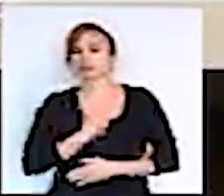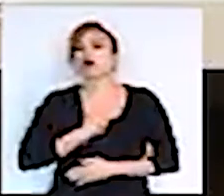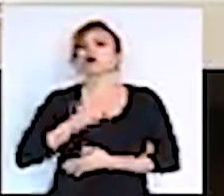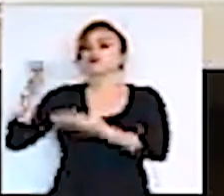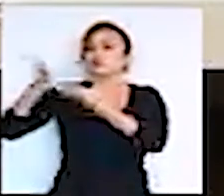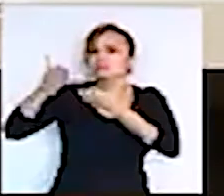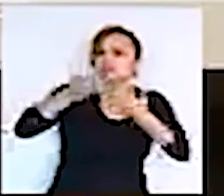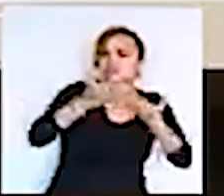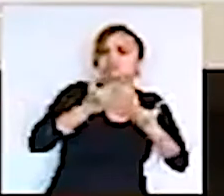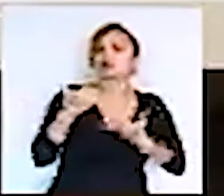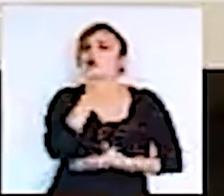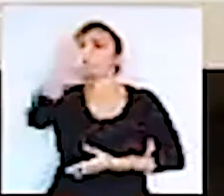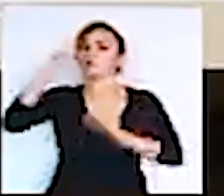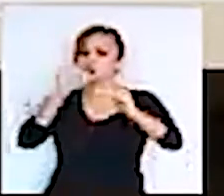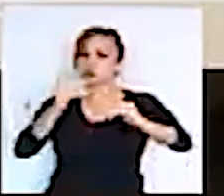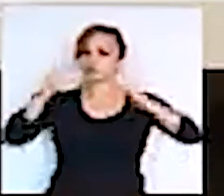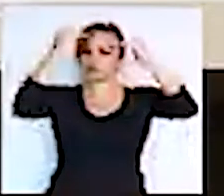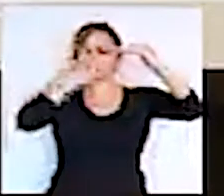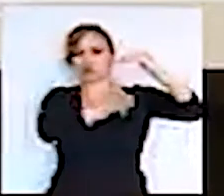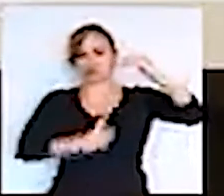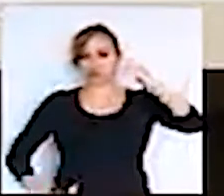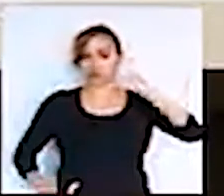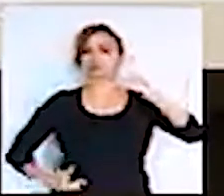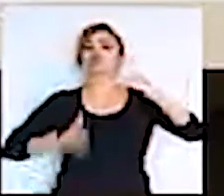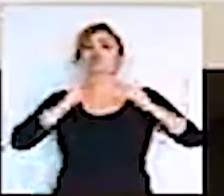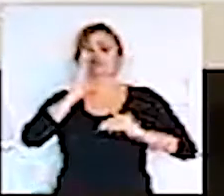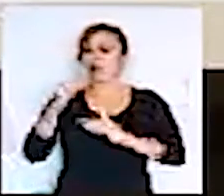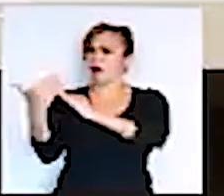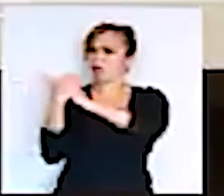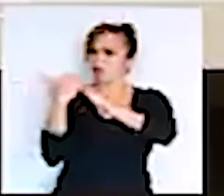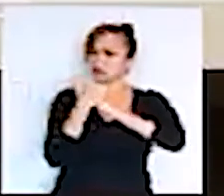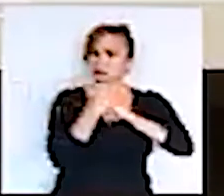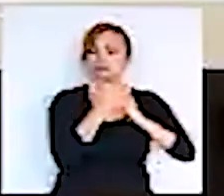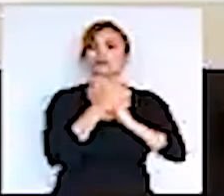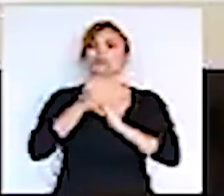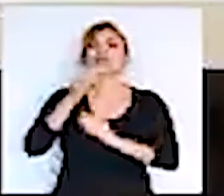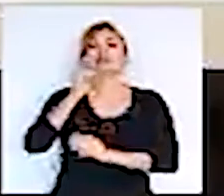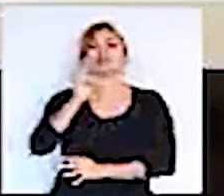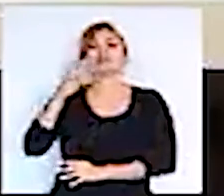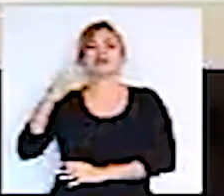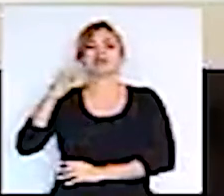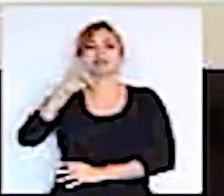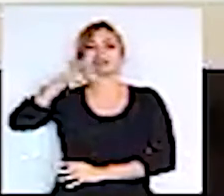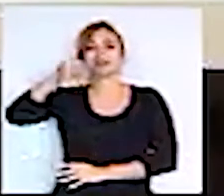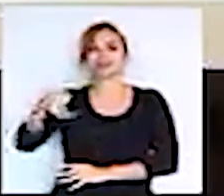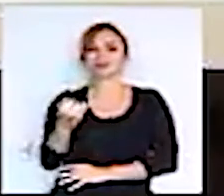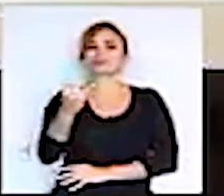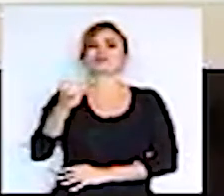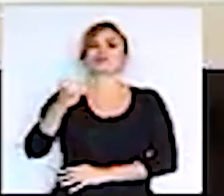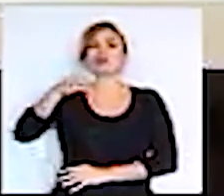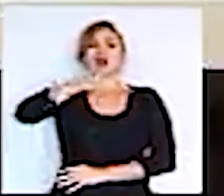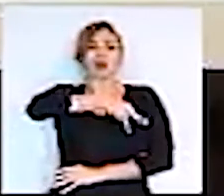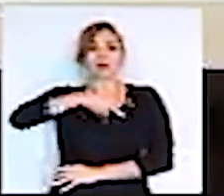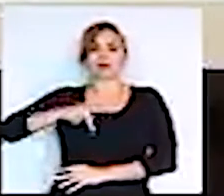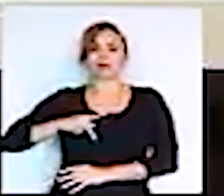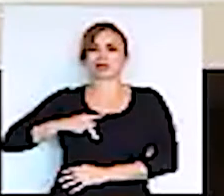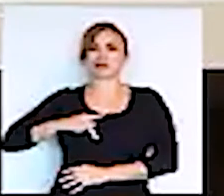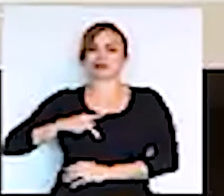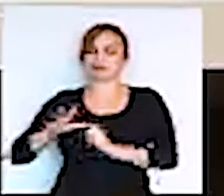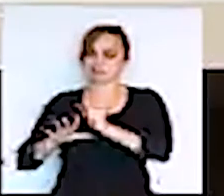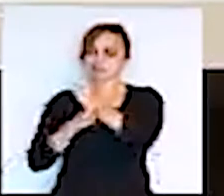estaremos então convidando os demais poderes, que por sinal estão todos ajudando, o Tribunal de Contas, o Tribunal de Justiça, o Ministério Público,